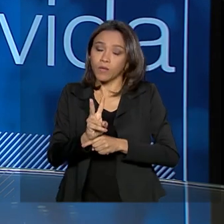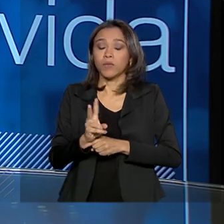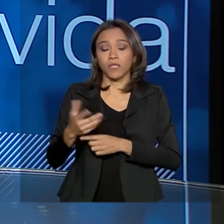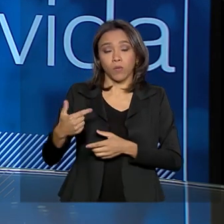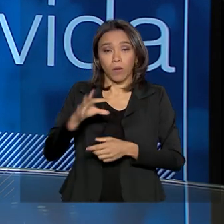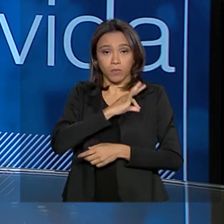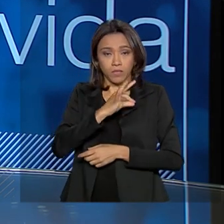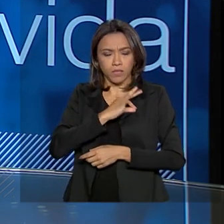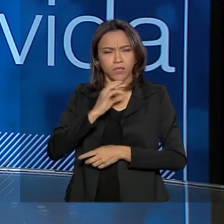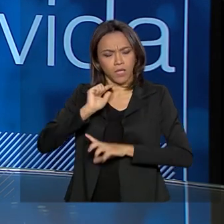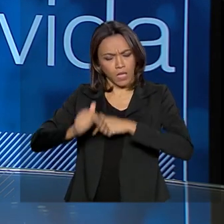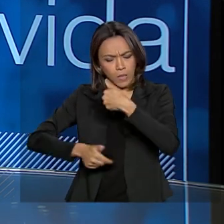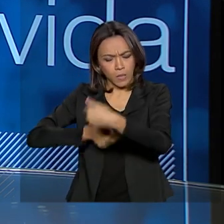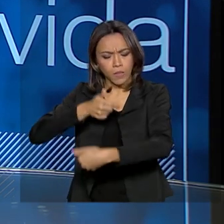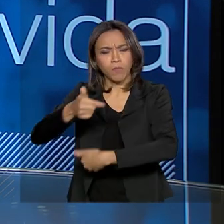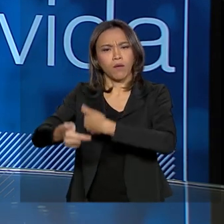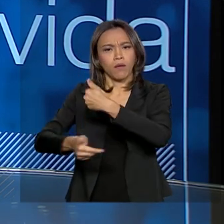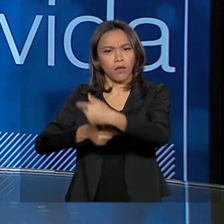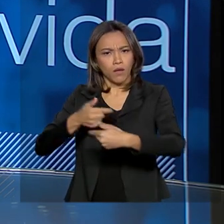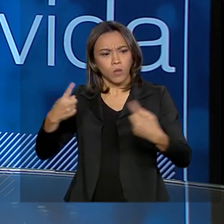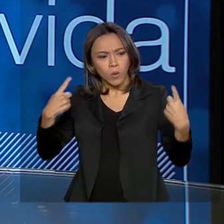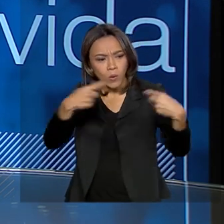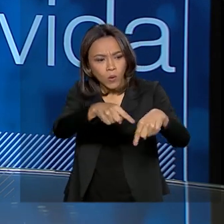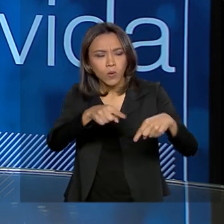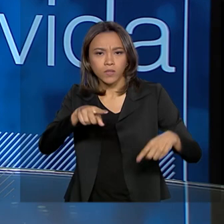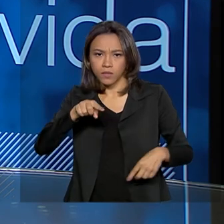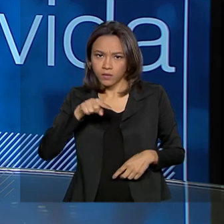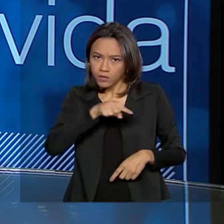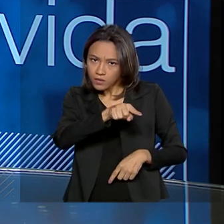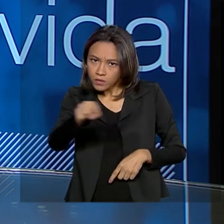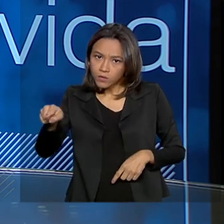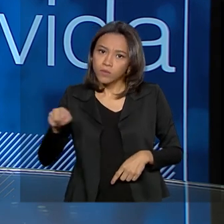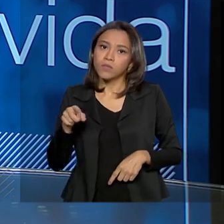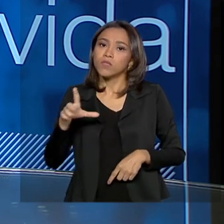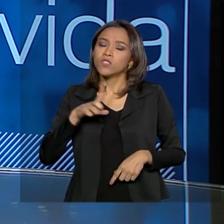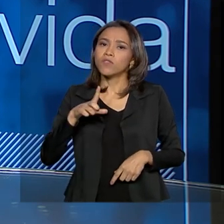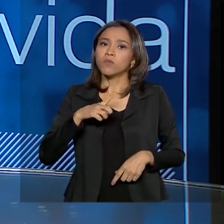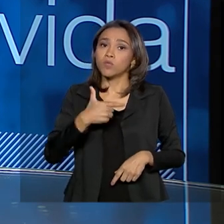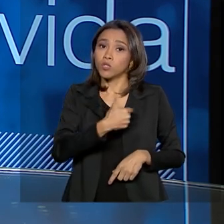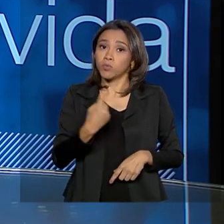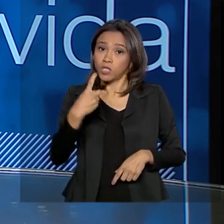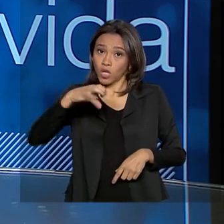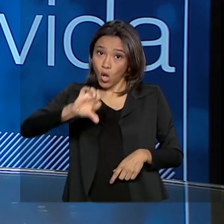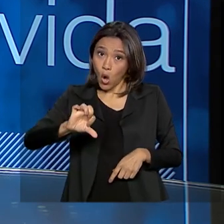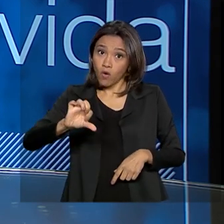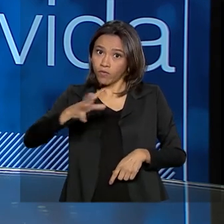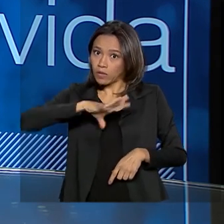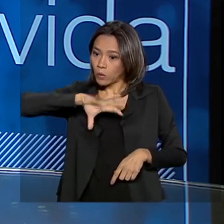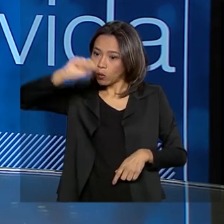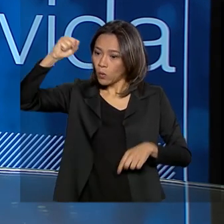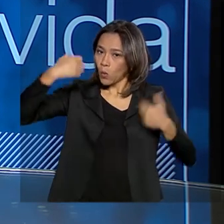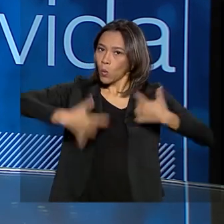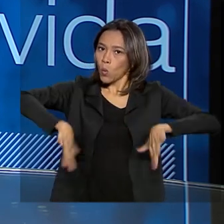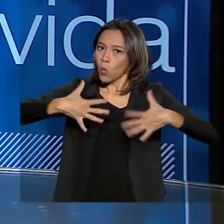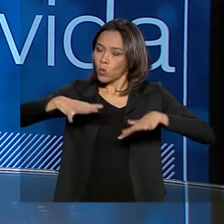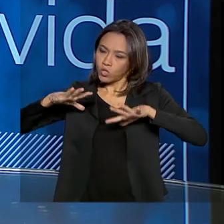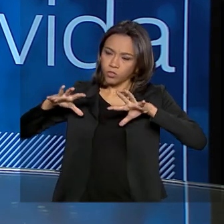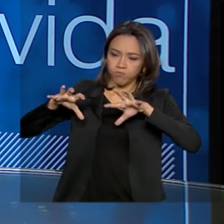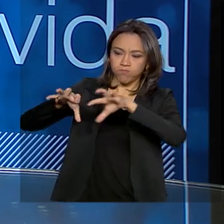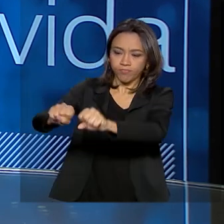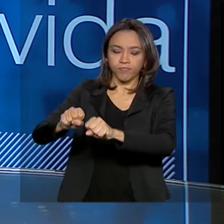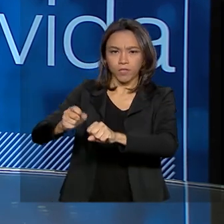elaborado nesse enfrentamento. Tivemos no ano de 2019 recordes de apreensão de